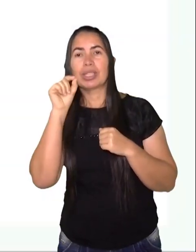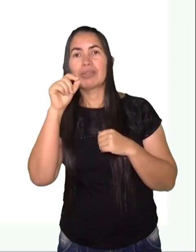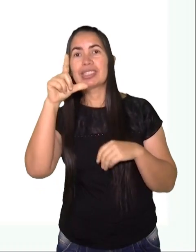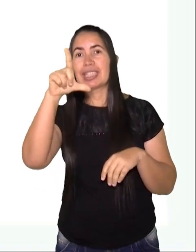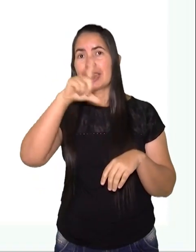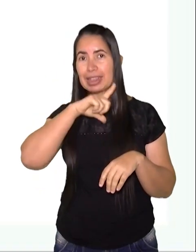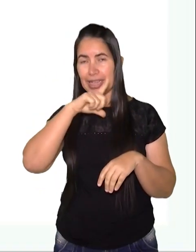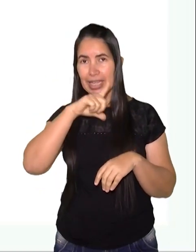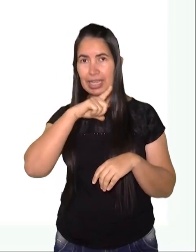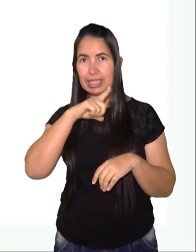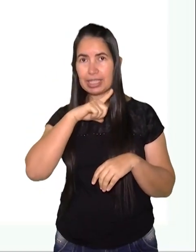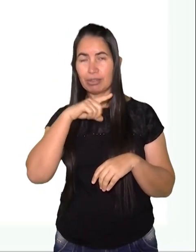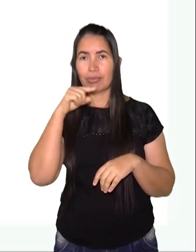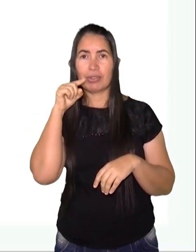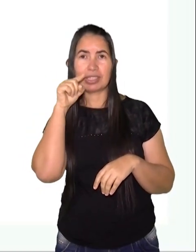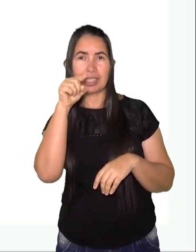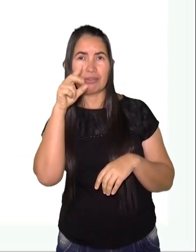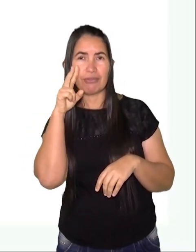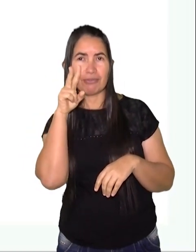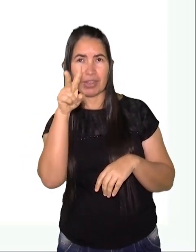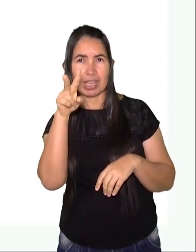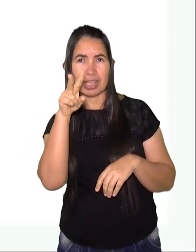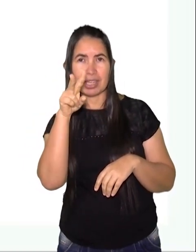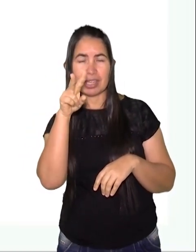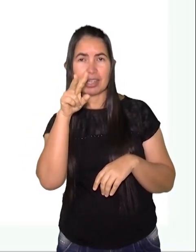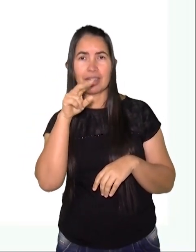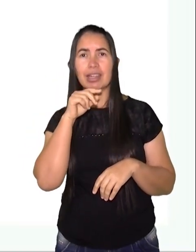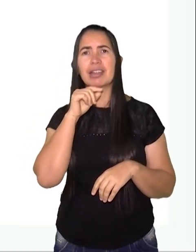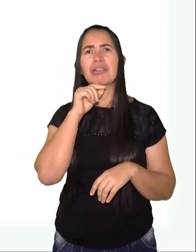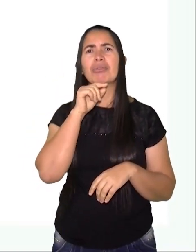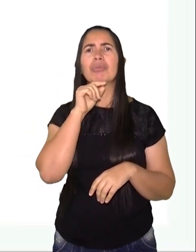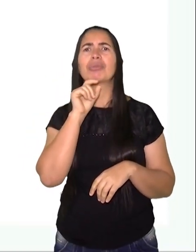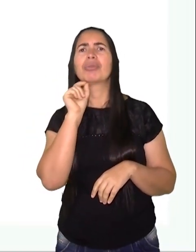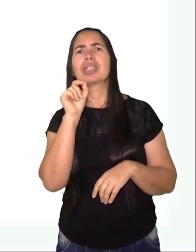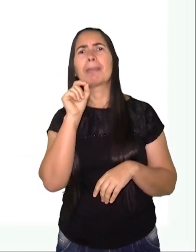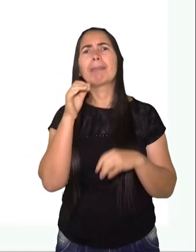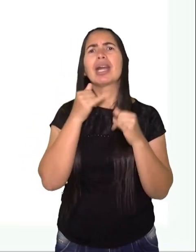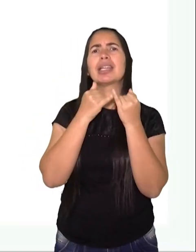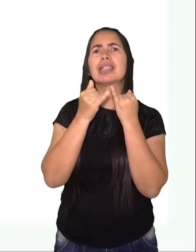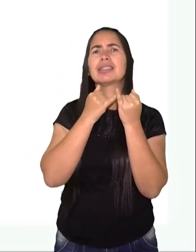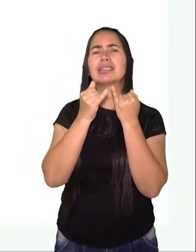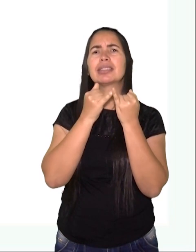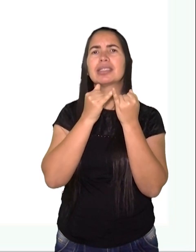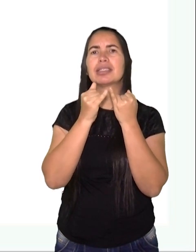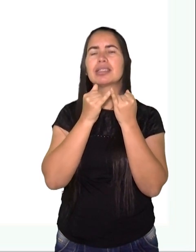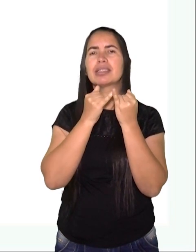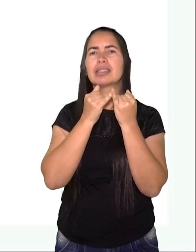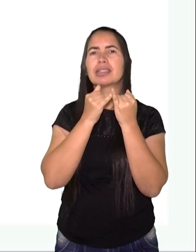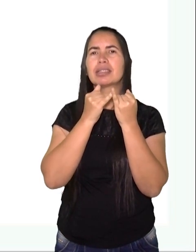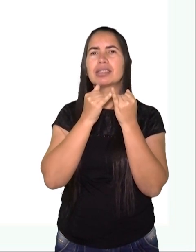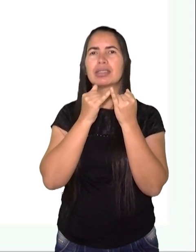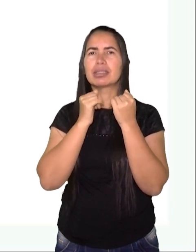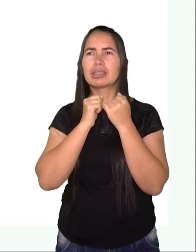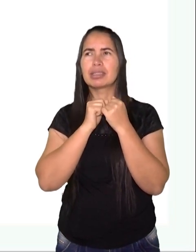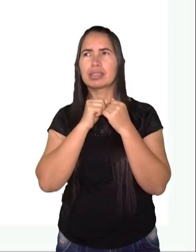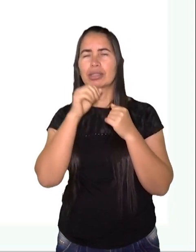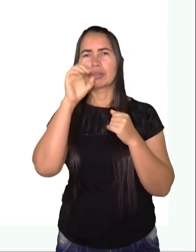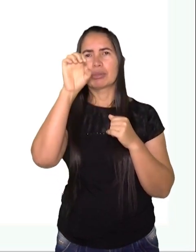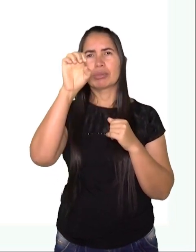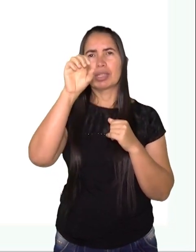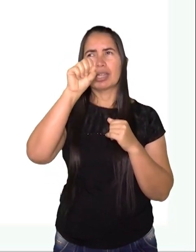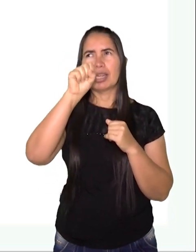O que você tem? O que você vê? O que você me diz que é parecido com uma esfera? Vamos lá?